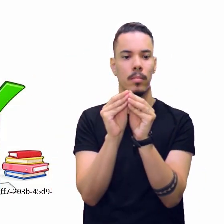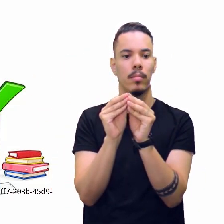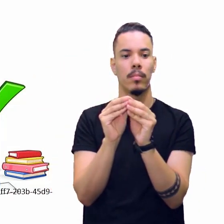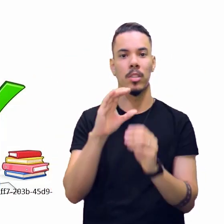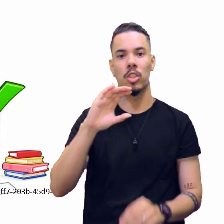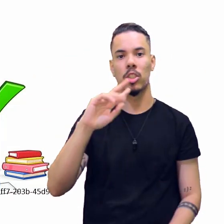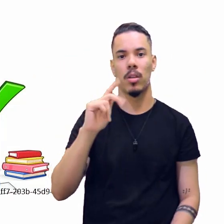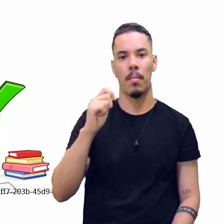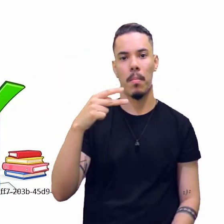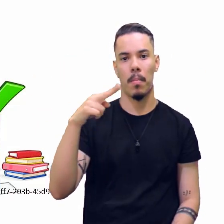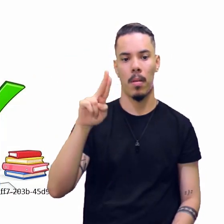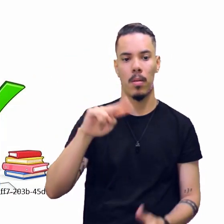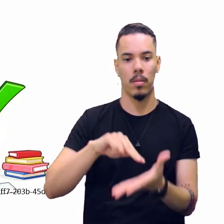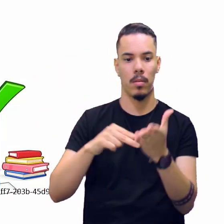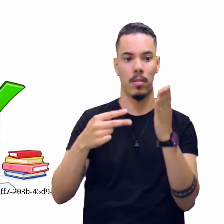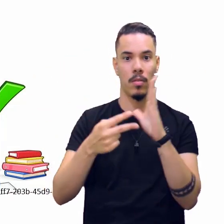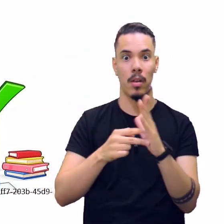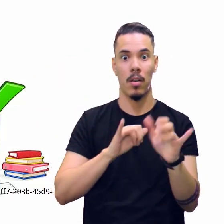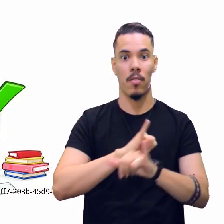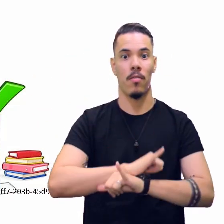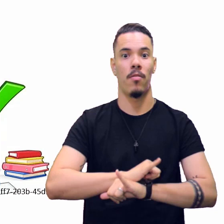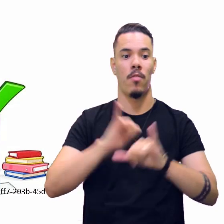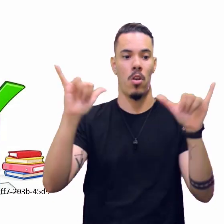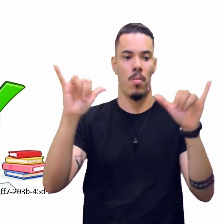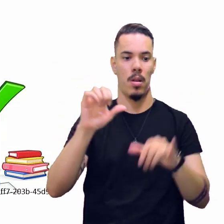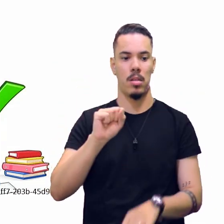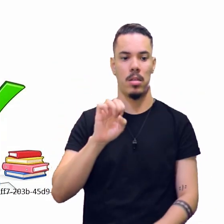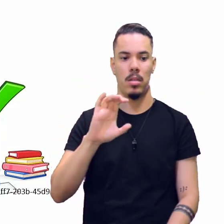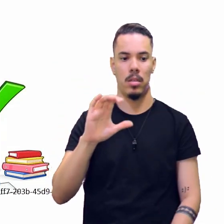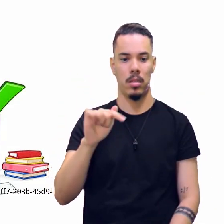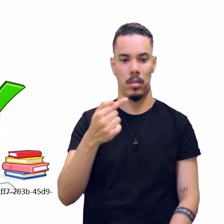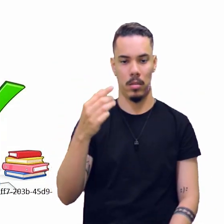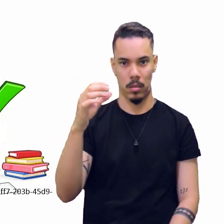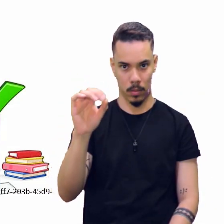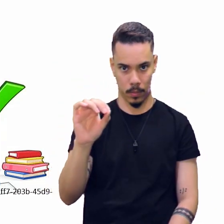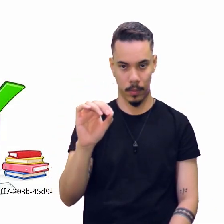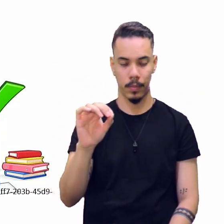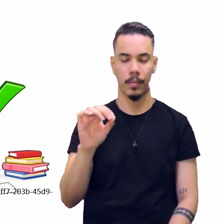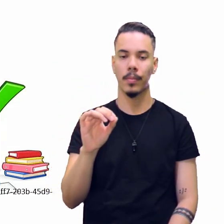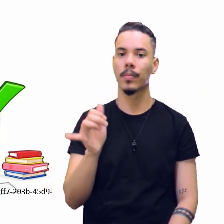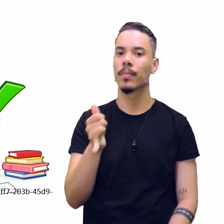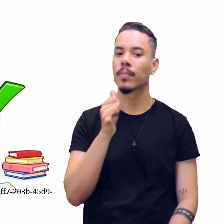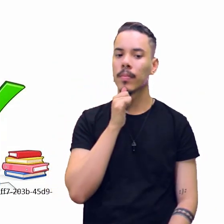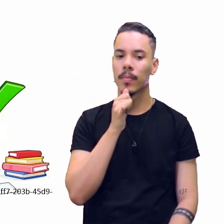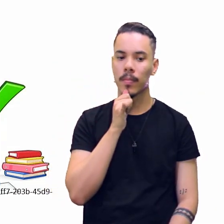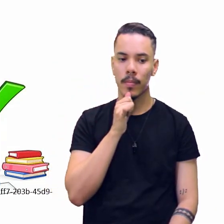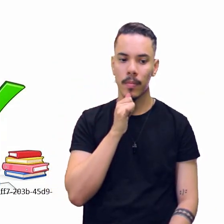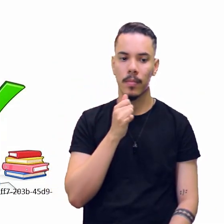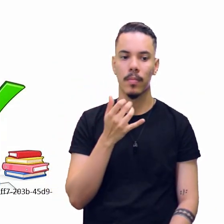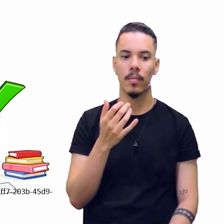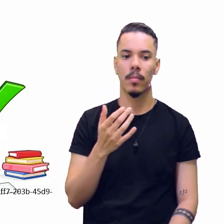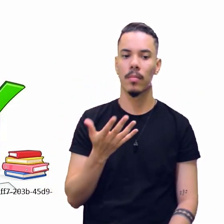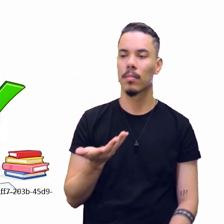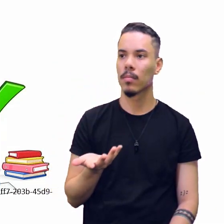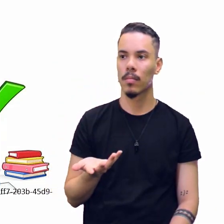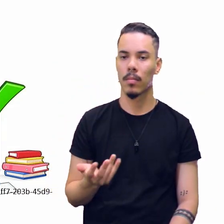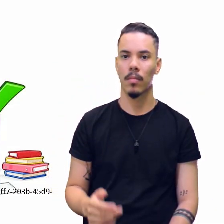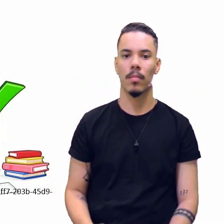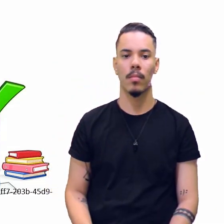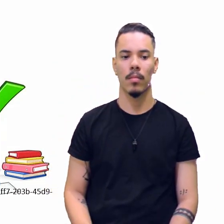que informa a sessão, a que pertence à reportagem. Aí, vamos dizer esse chapéu. Vamos lá.